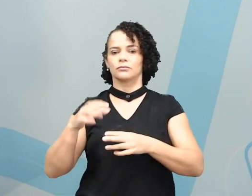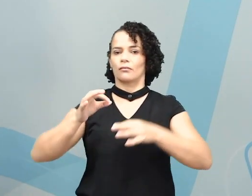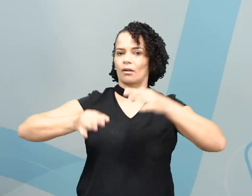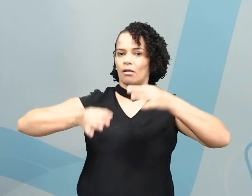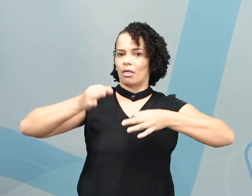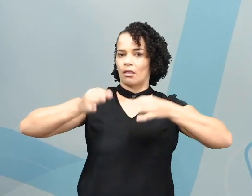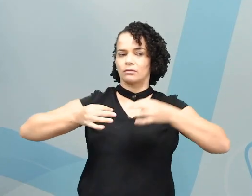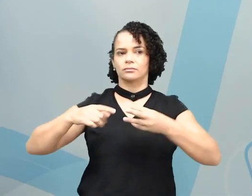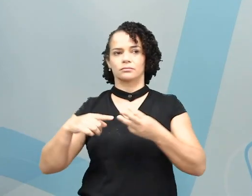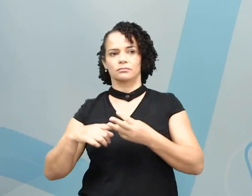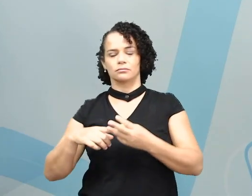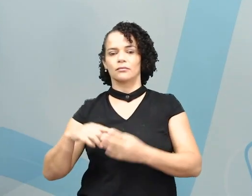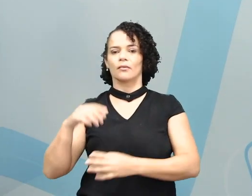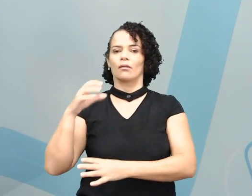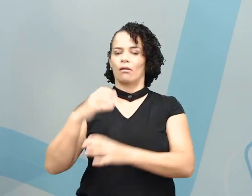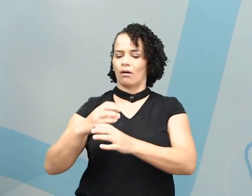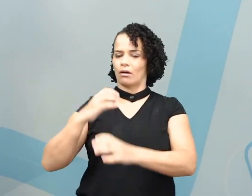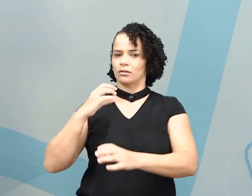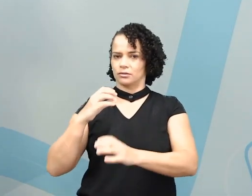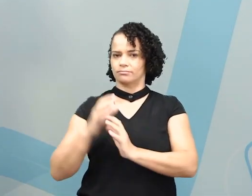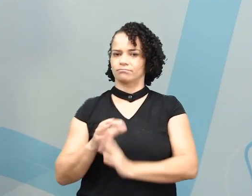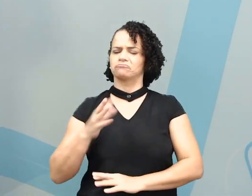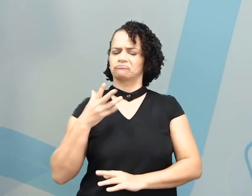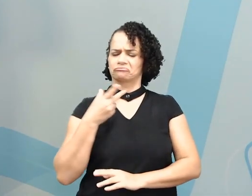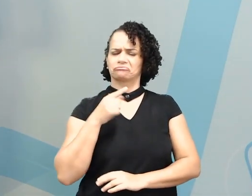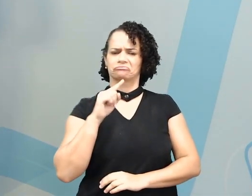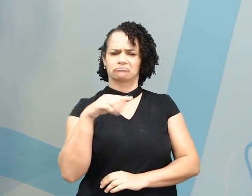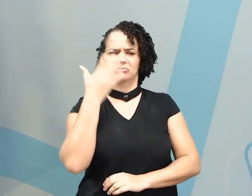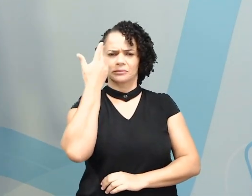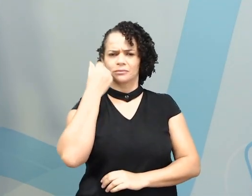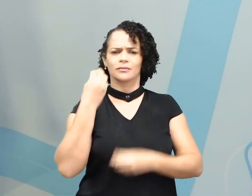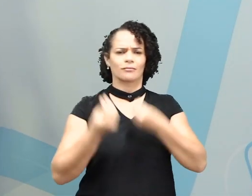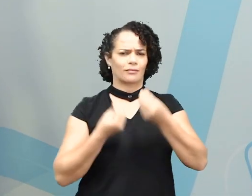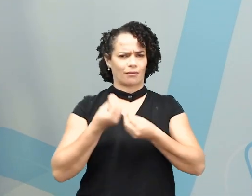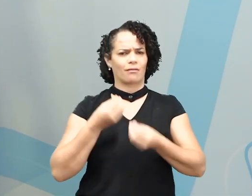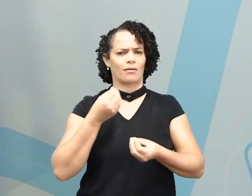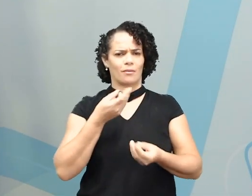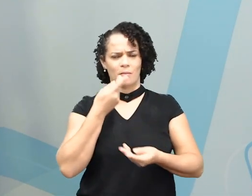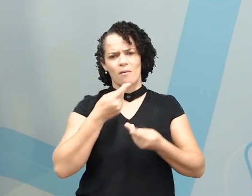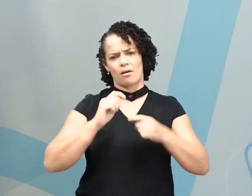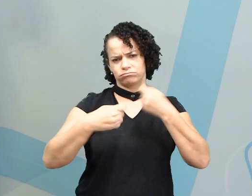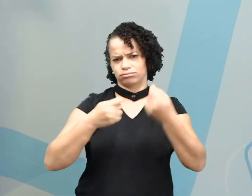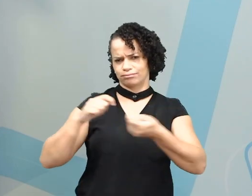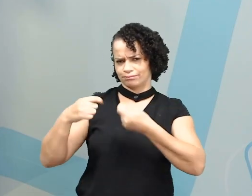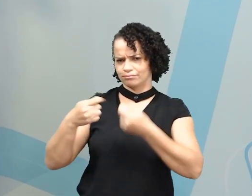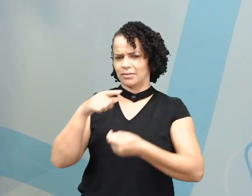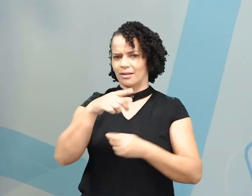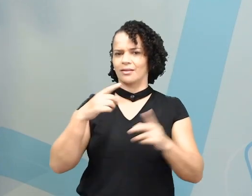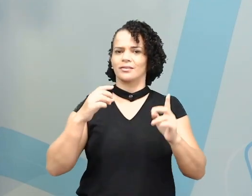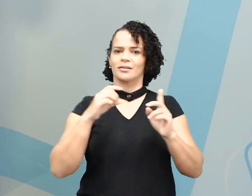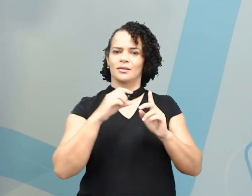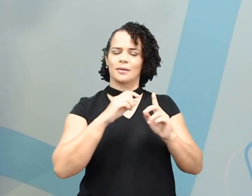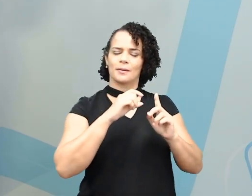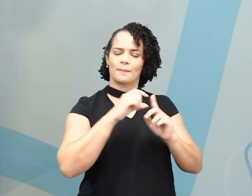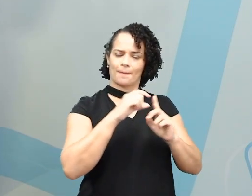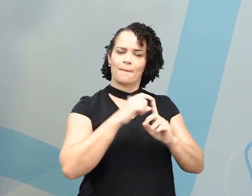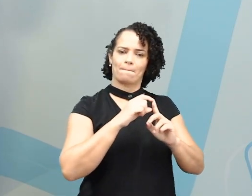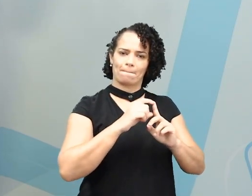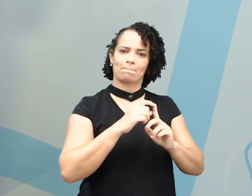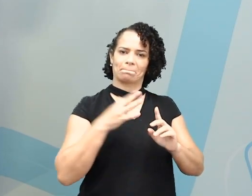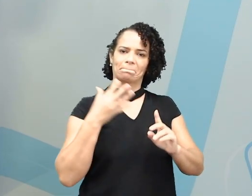architect. Perfeito! Você sabe muito bem como pronunciar essas palavras. Está ótimo! Eu tenho